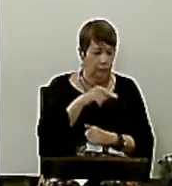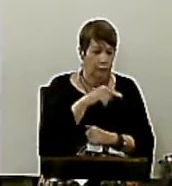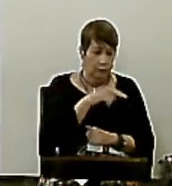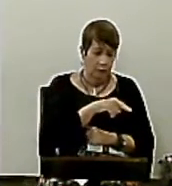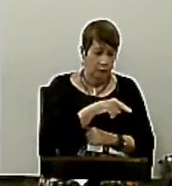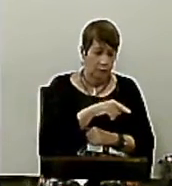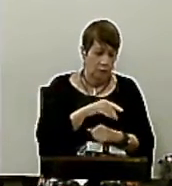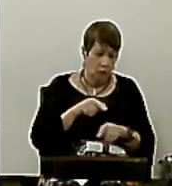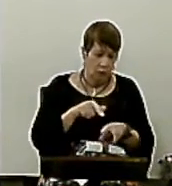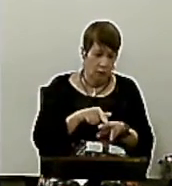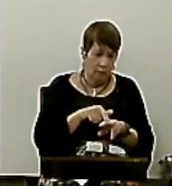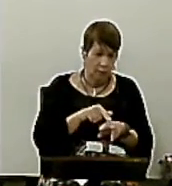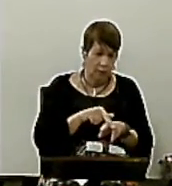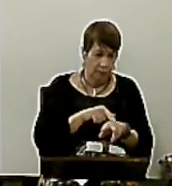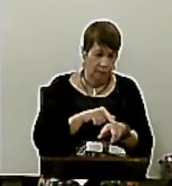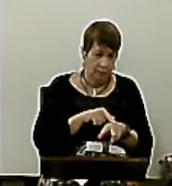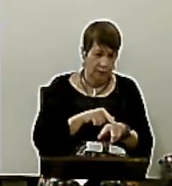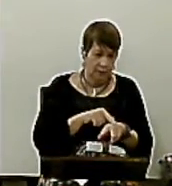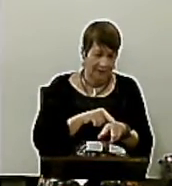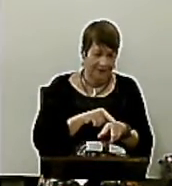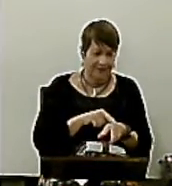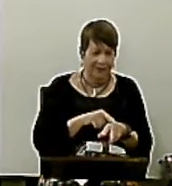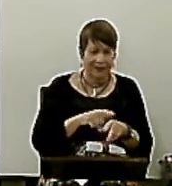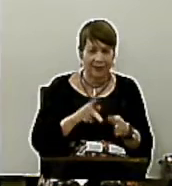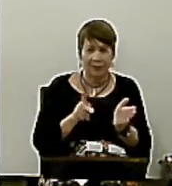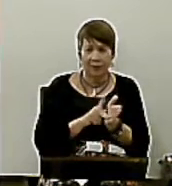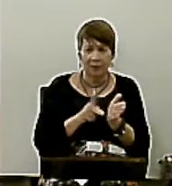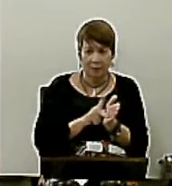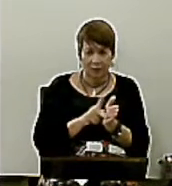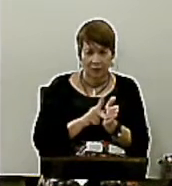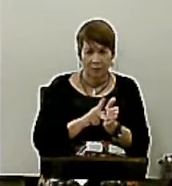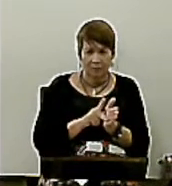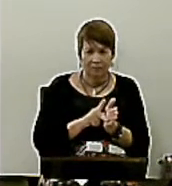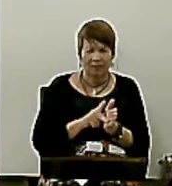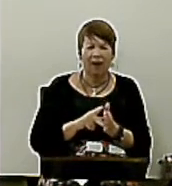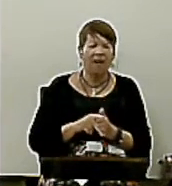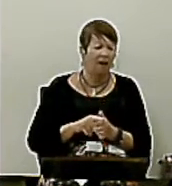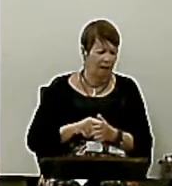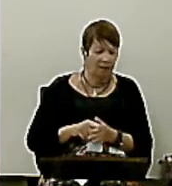parte comigo E aí Pedro diz Então lava o pé Lava o rosto Lava o braço Lava tudo